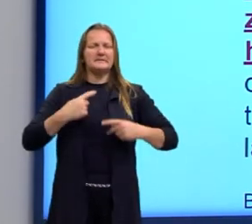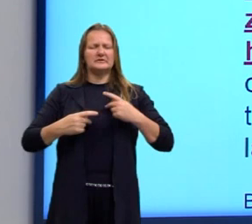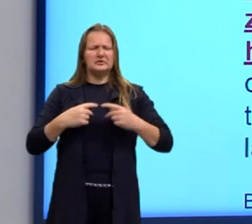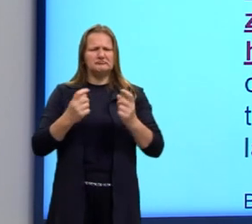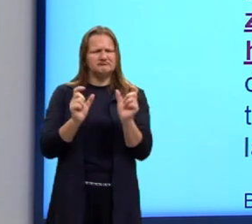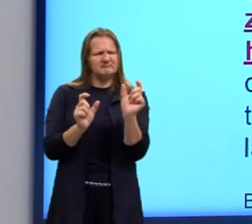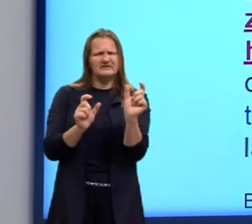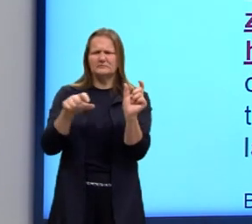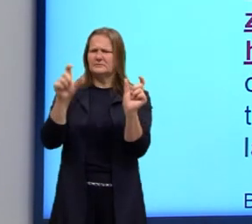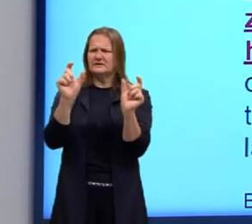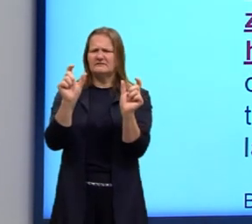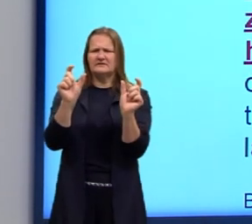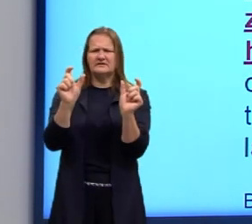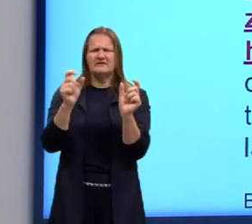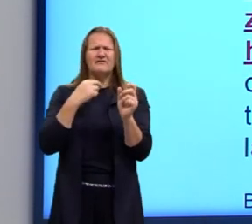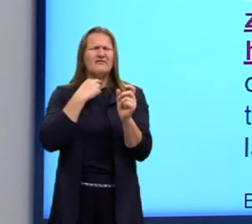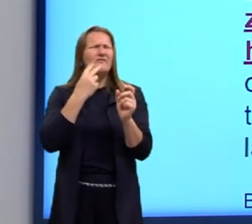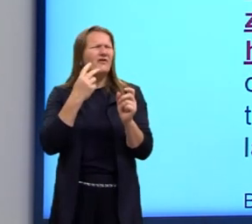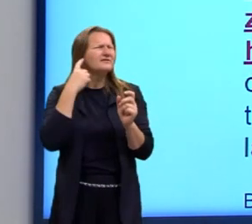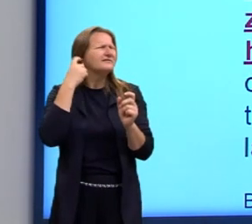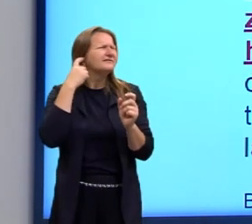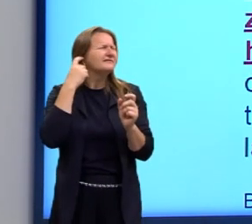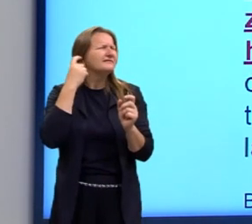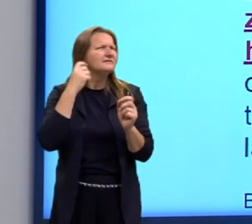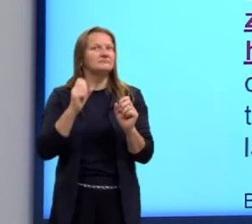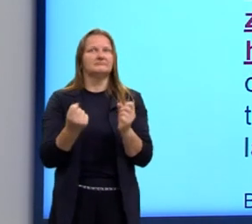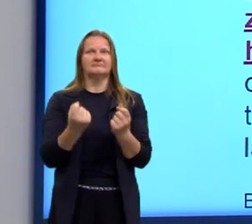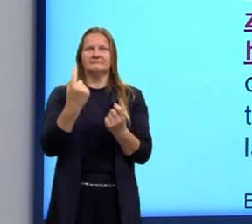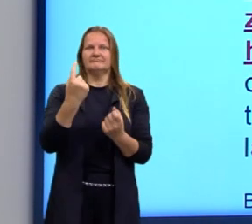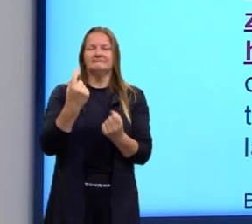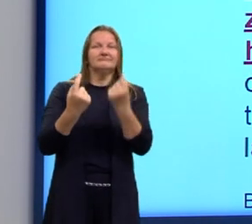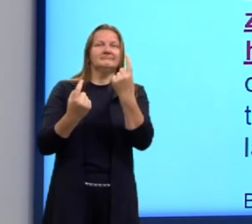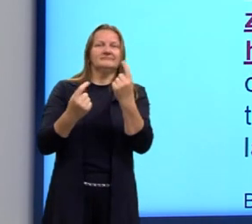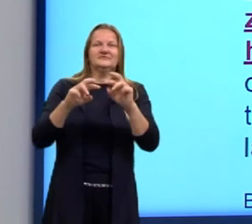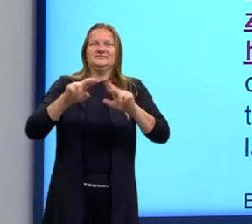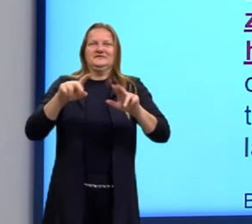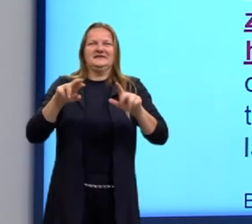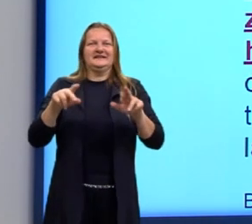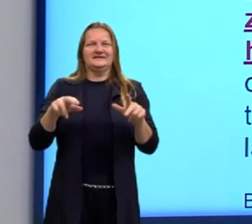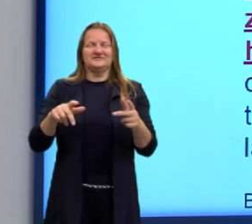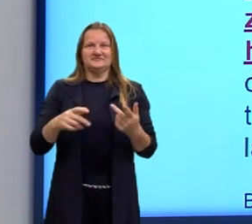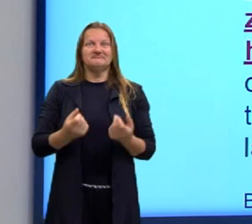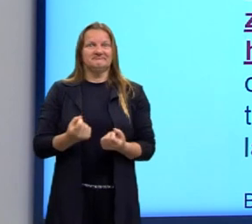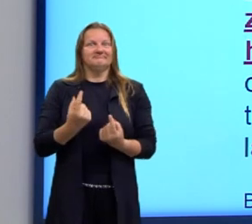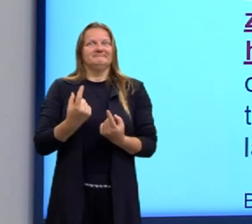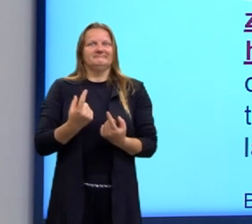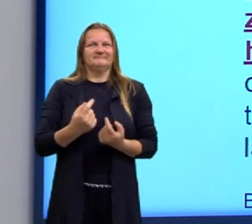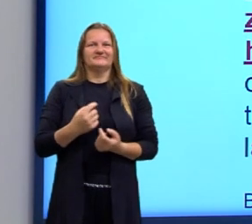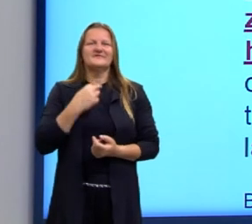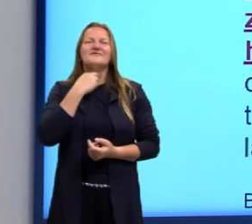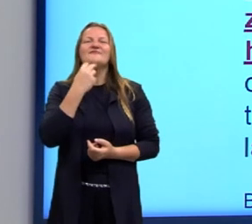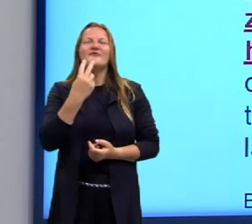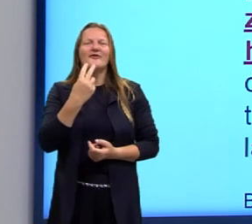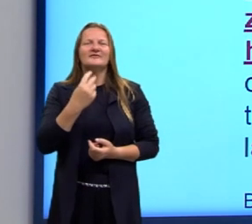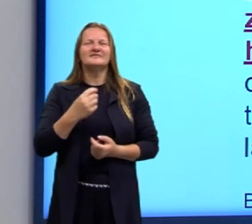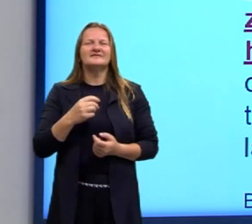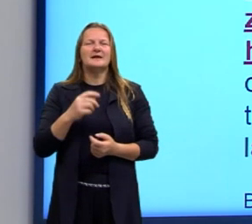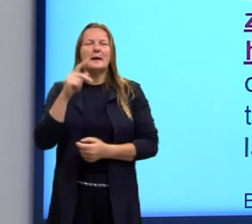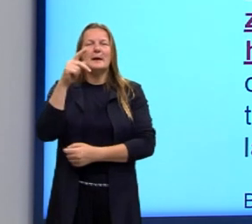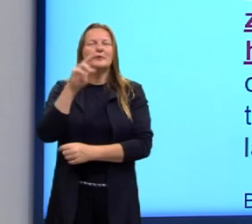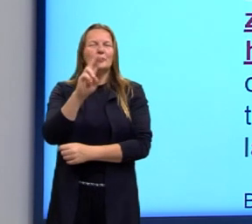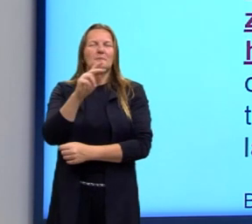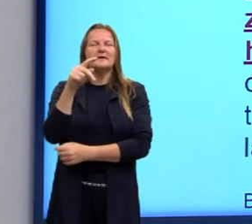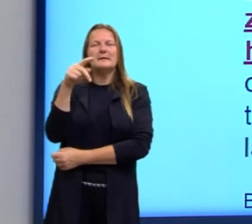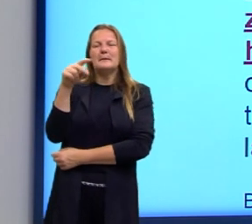diferenças do espanhol da Espanha relacionado ao seu próprio espanhol. Então,